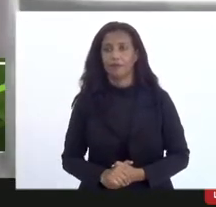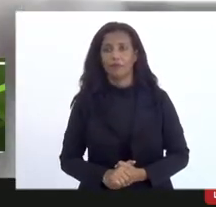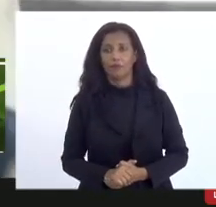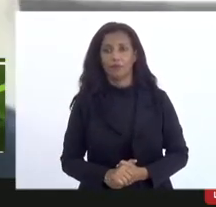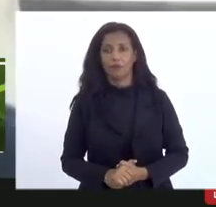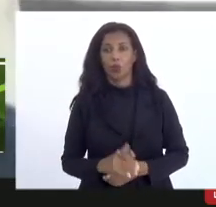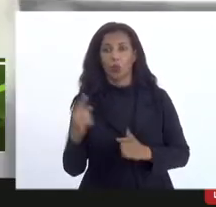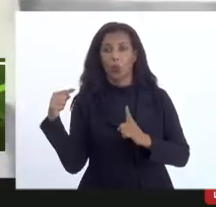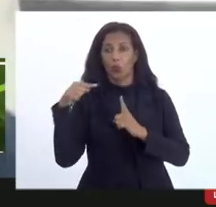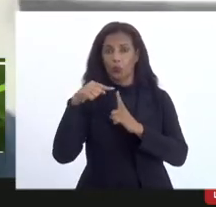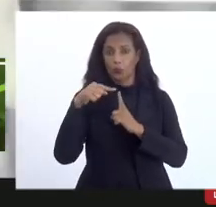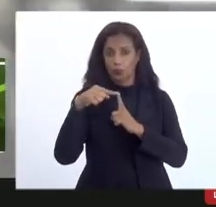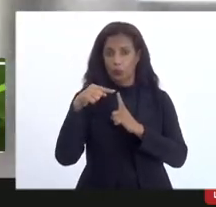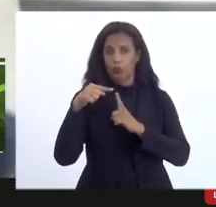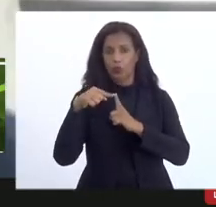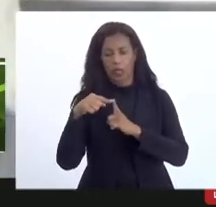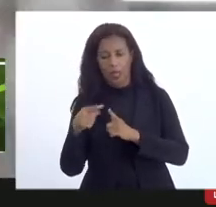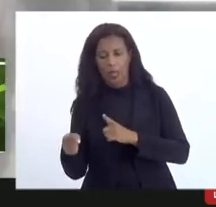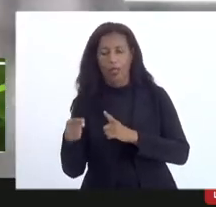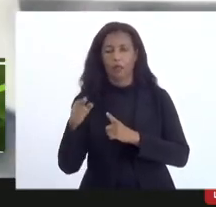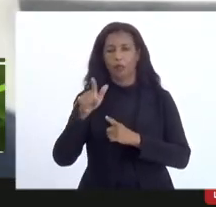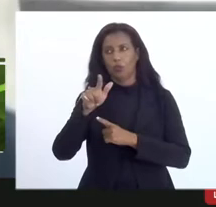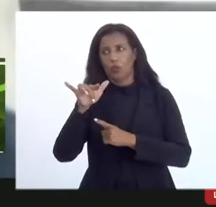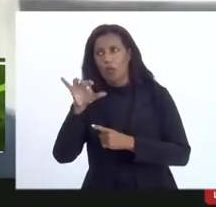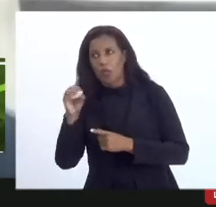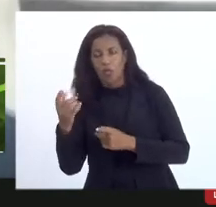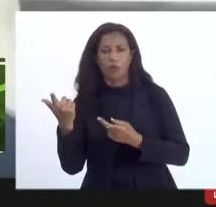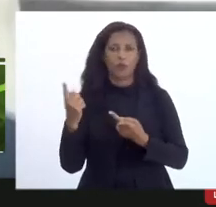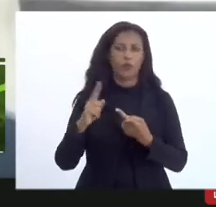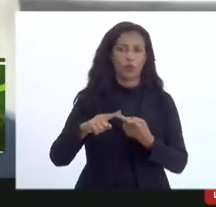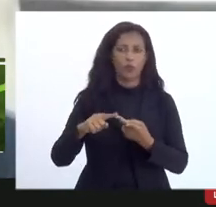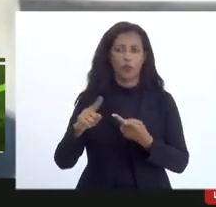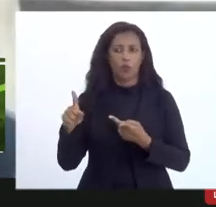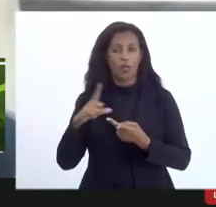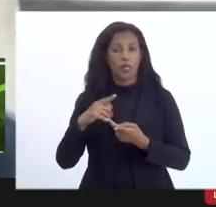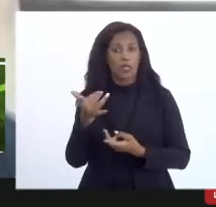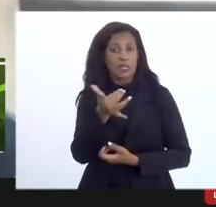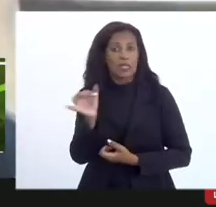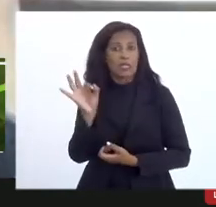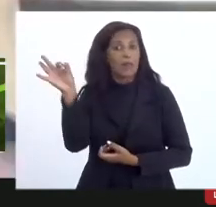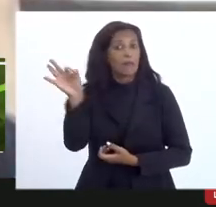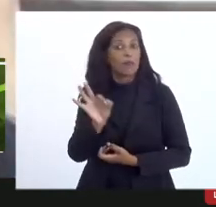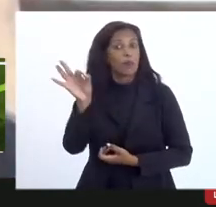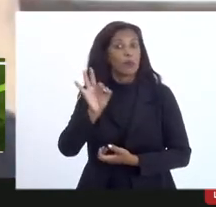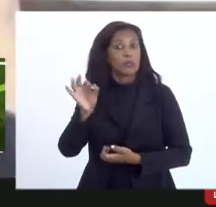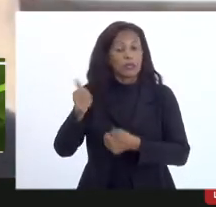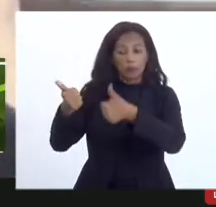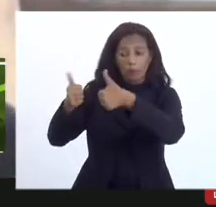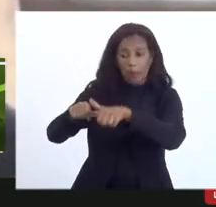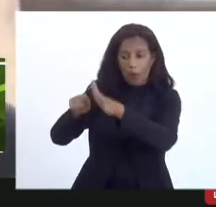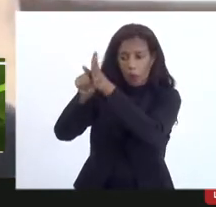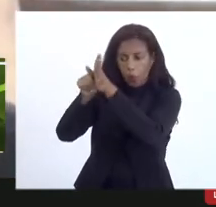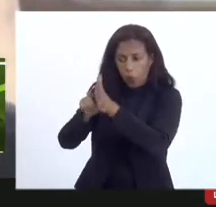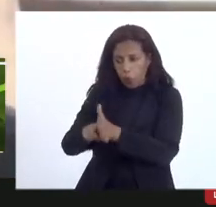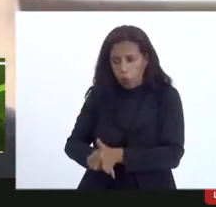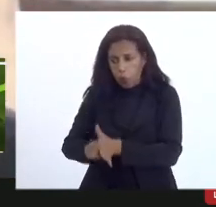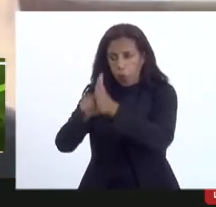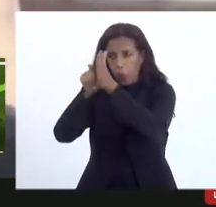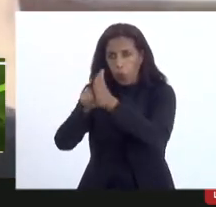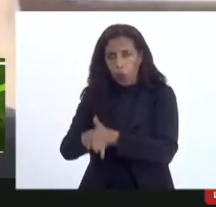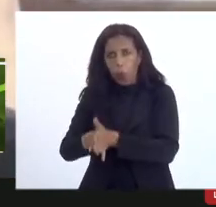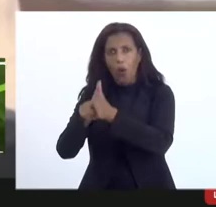do objeto da peça do livro do filme ele é 100% analisado tem que ser 100% visto